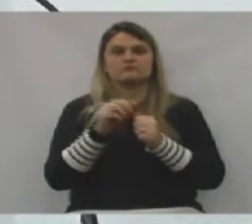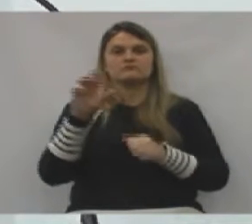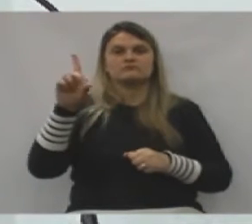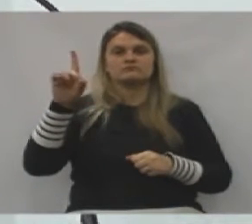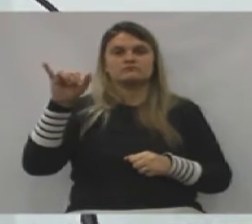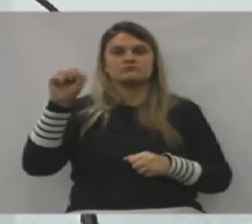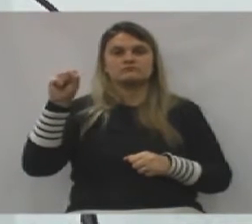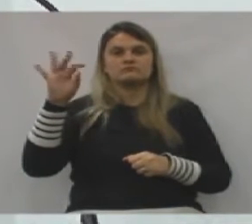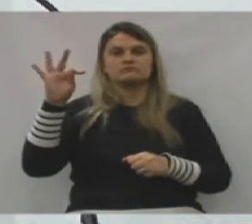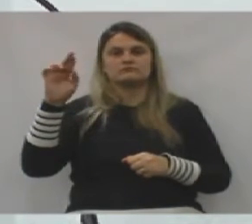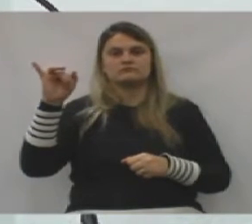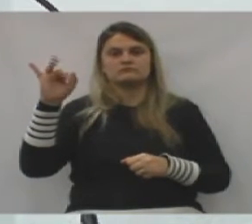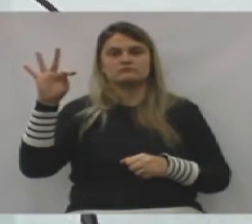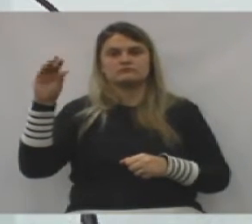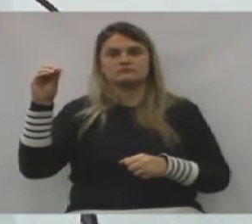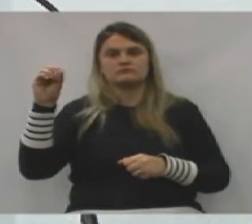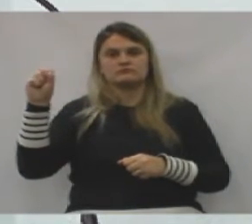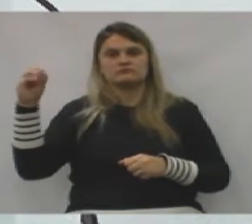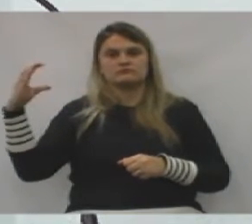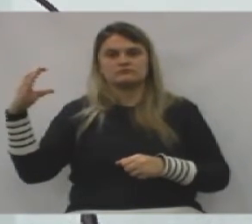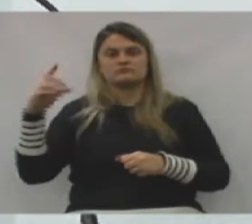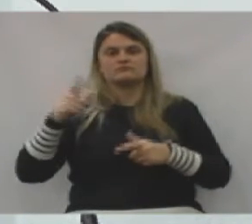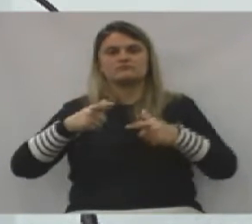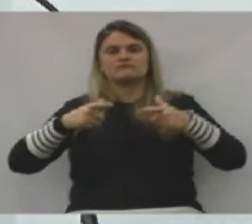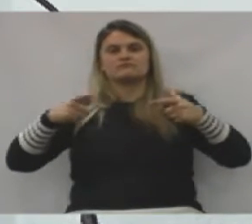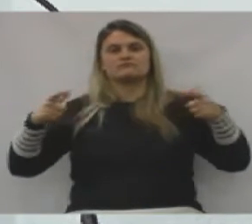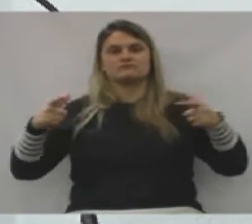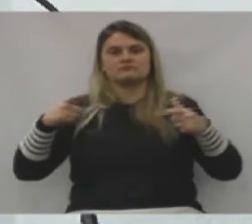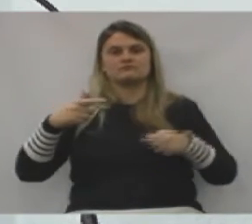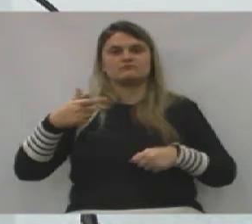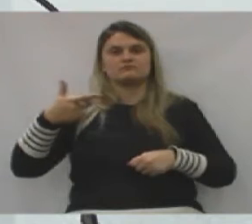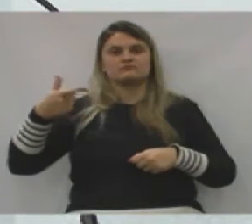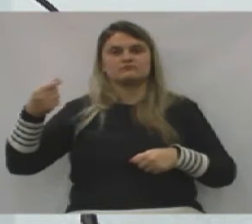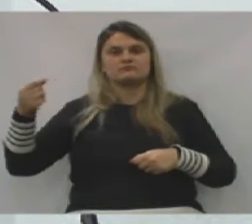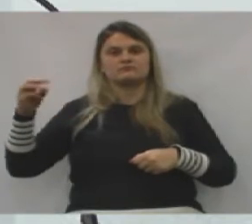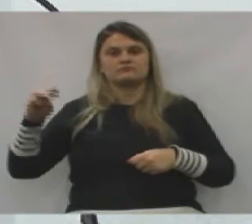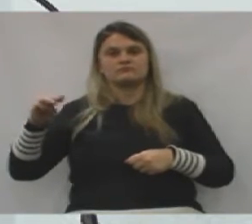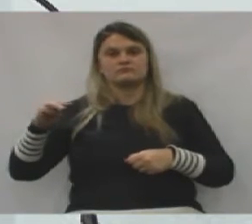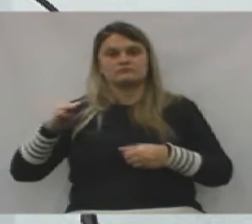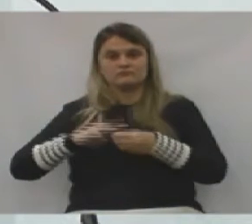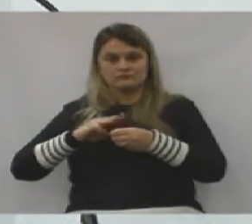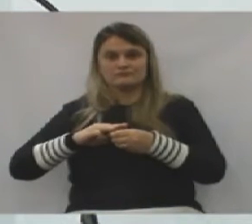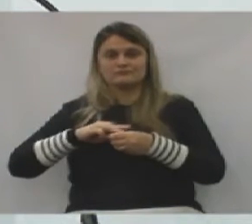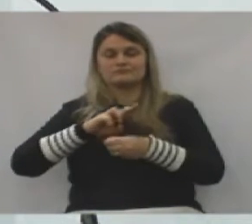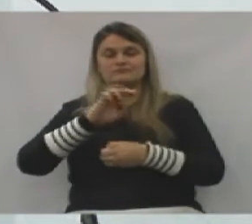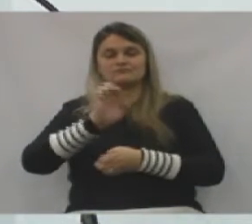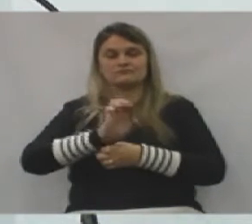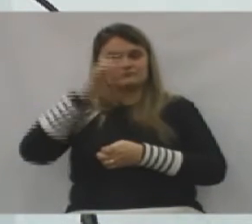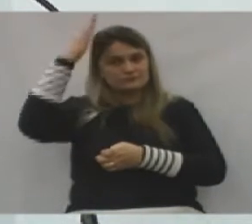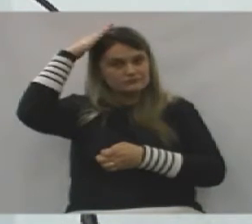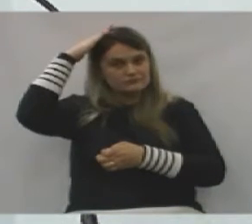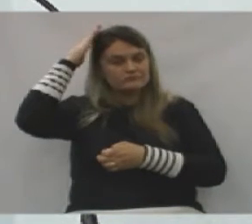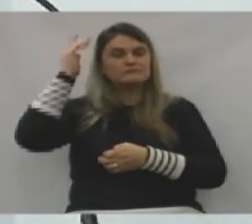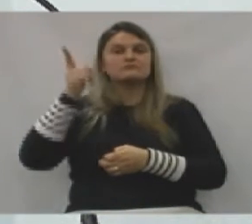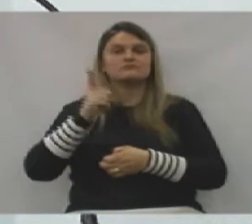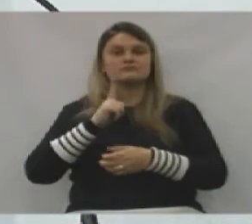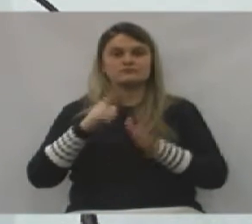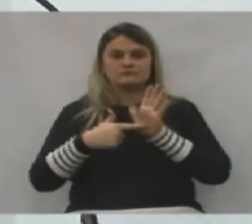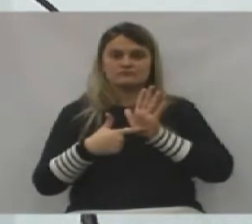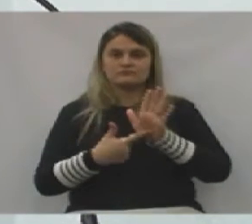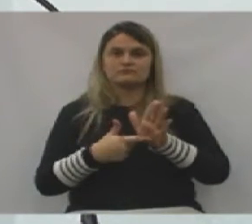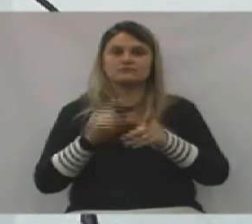Cristóvão, maior do que mais de 200 municípios do Estado do Paraná. Estamos tendo, sim,